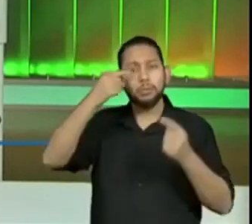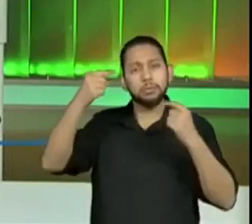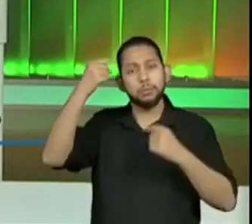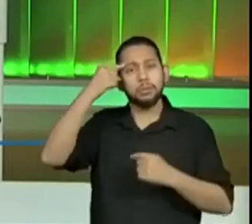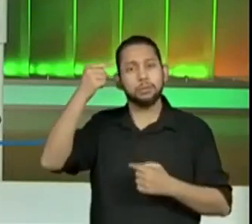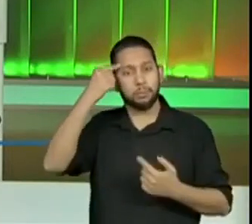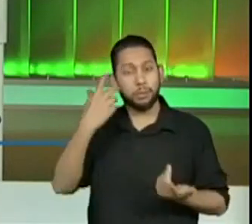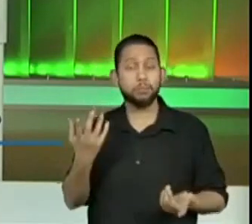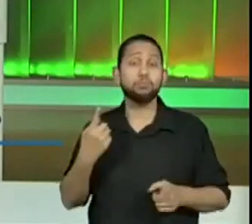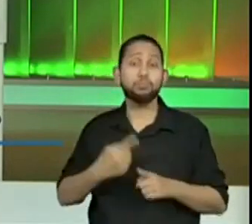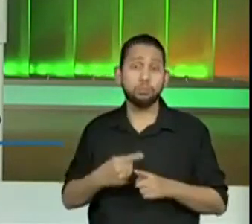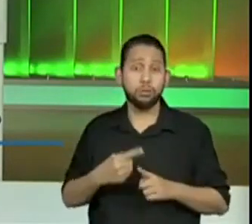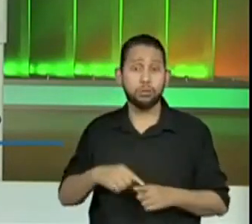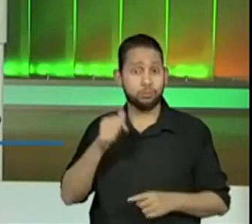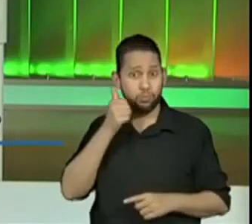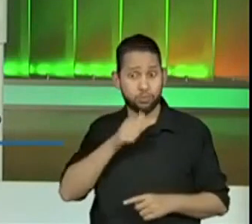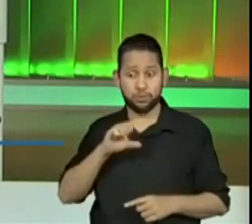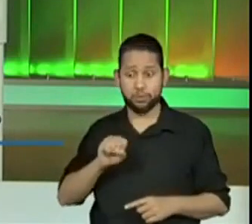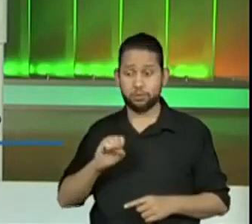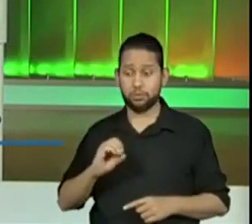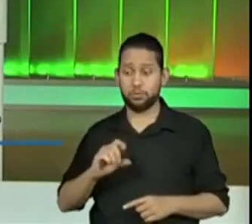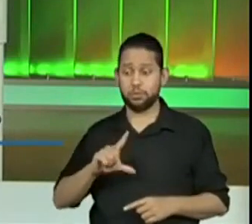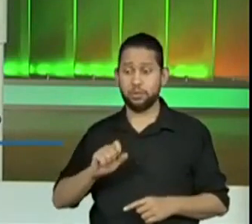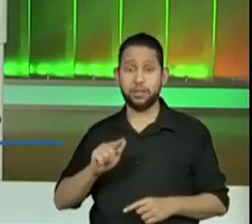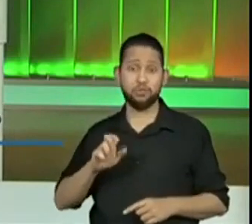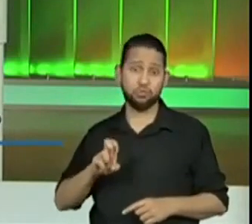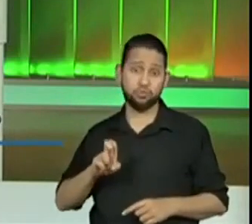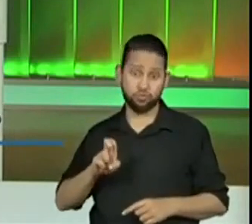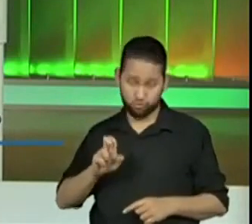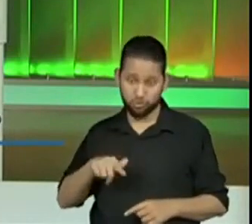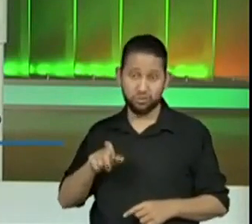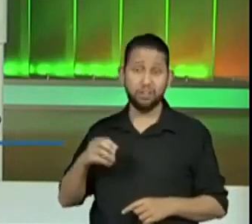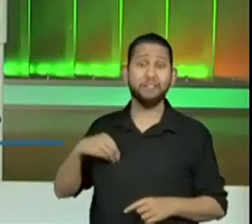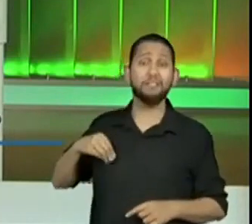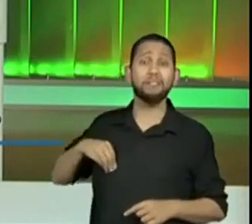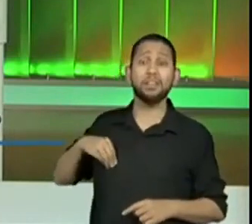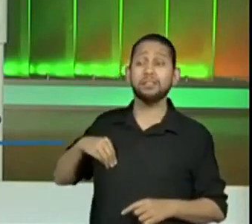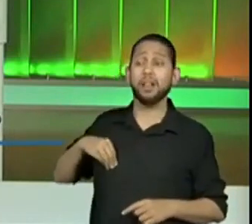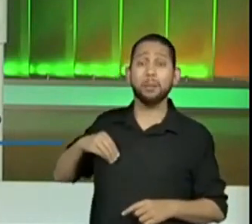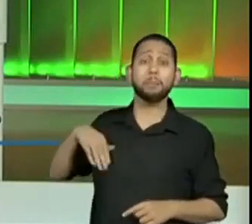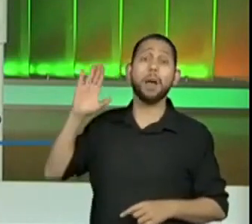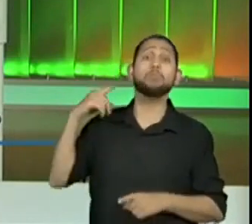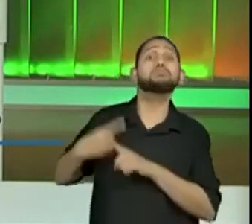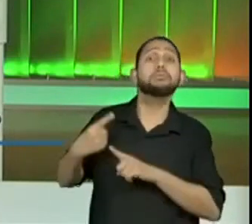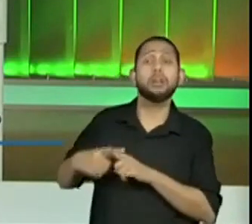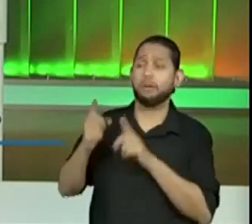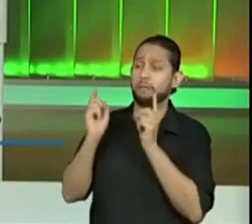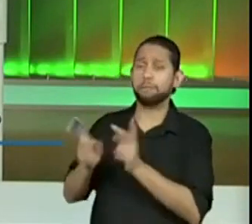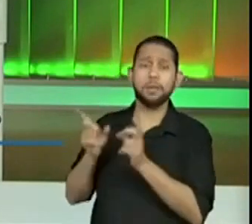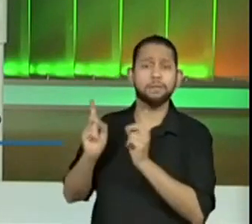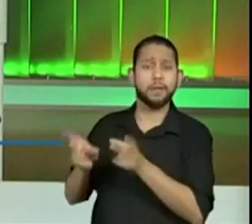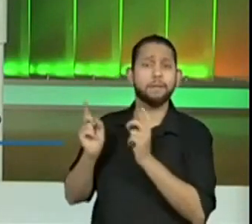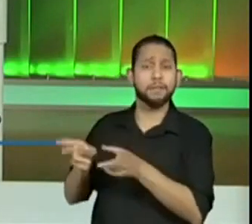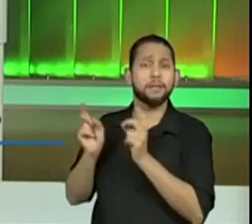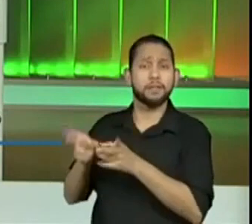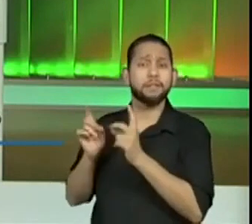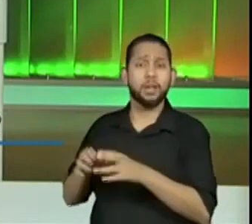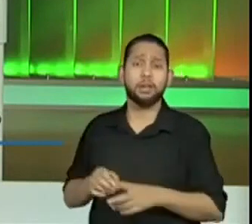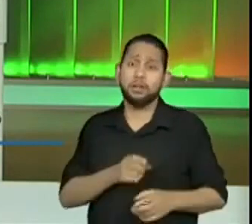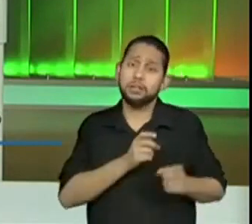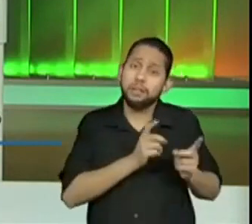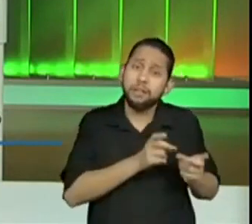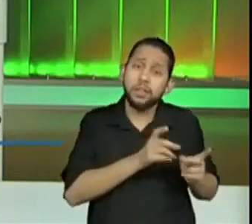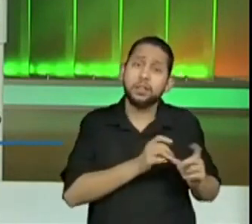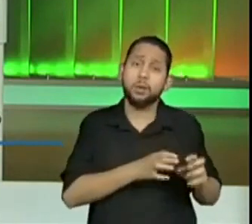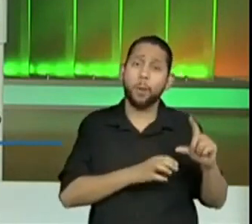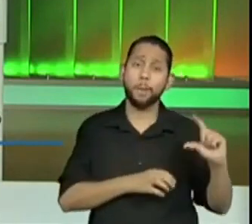a Solange, ela vendeu mais, então ela precisa ganhar o dobro. Qual é o dobro de 1? Porque,